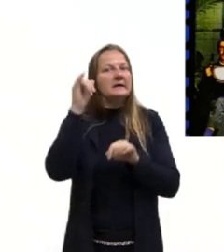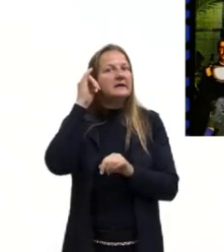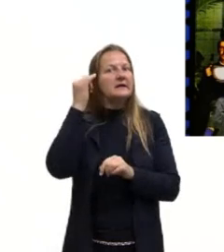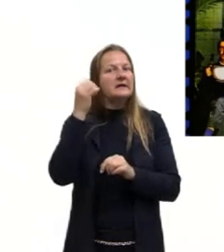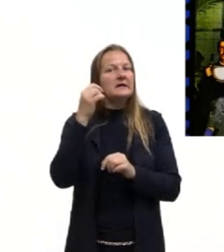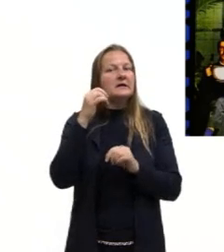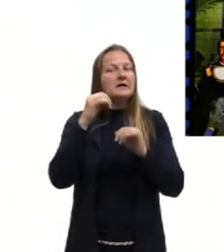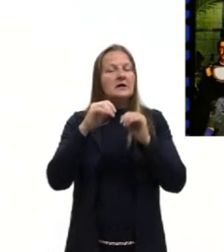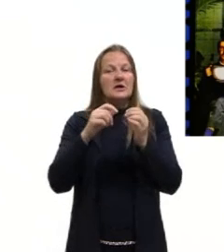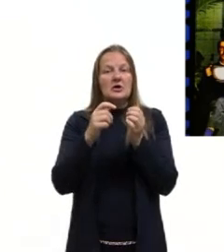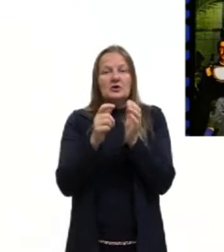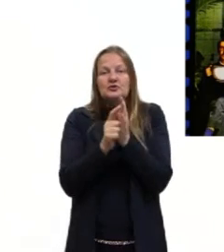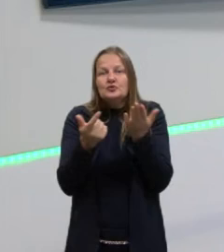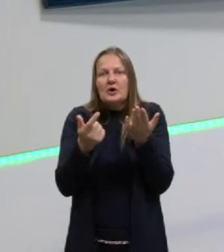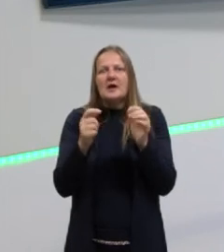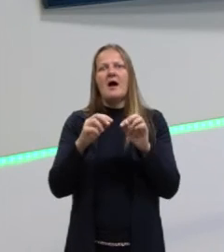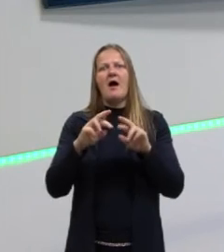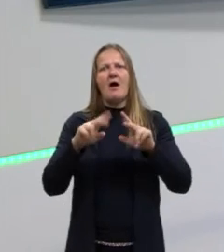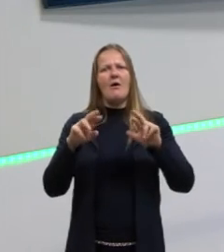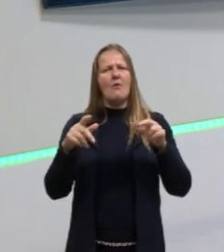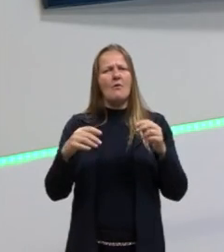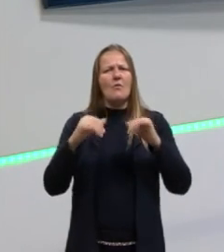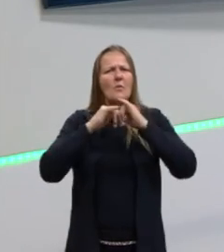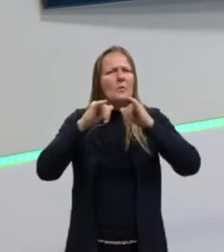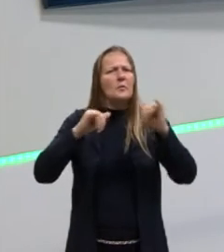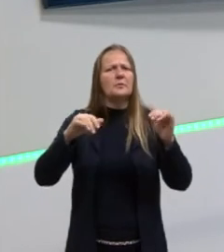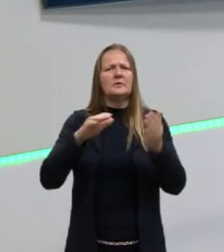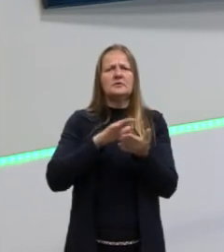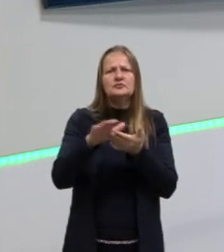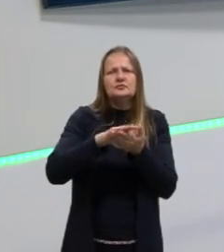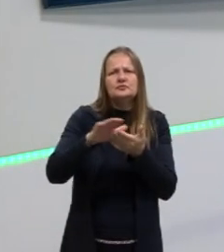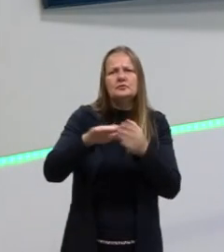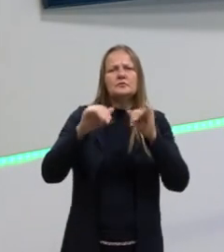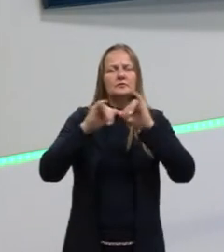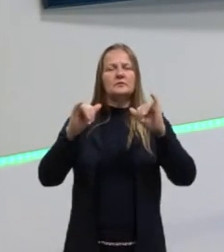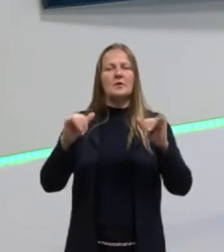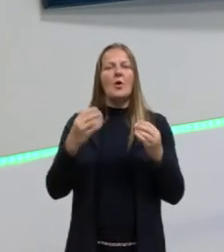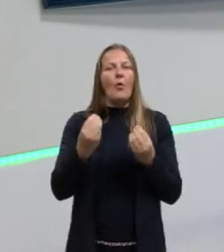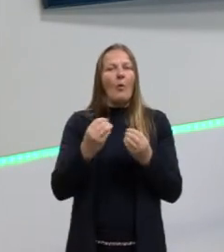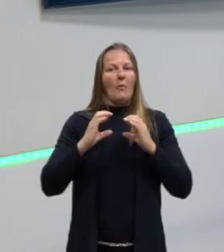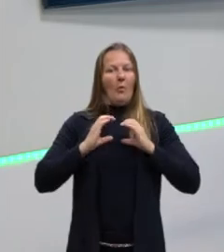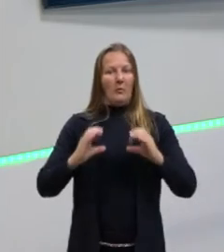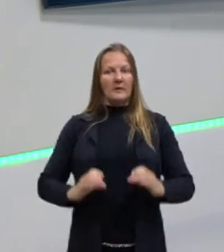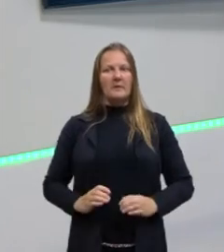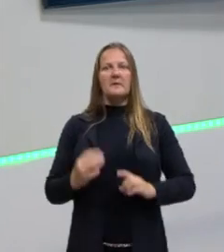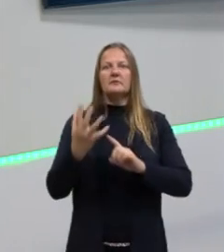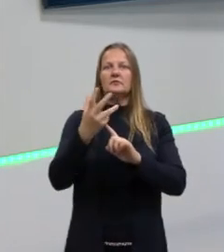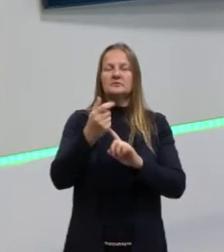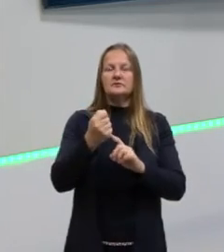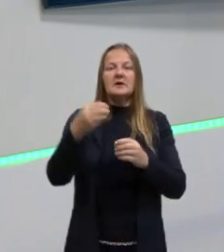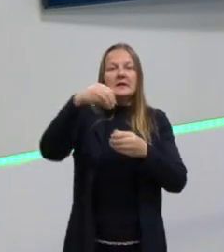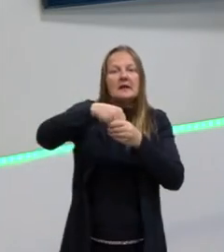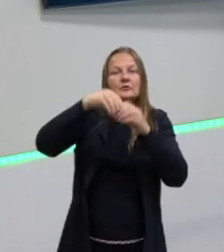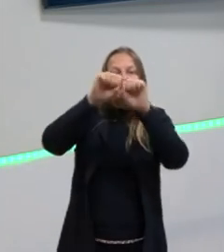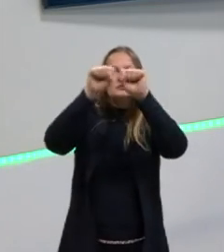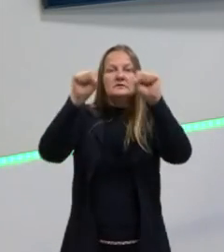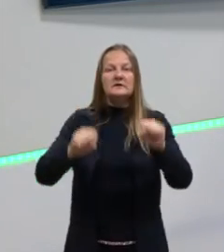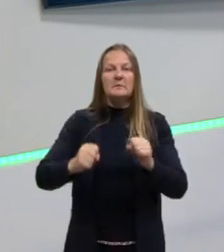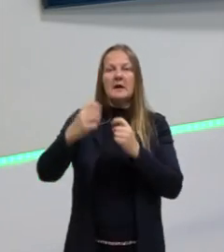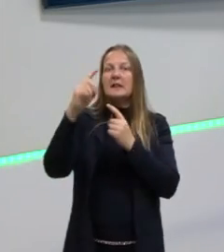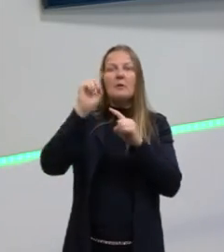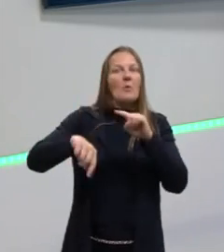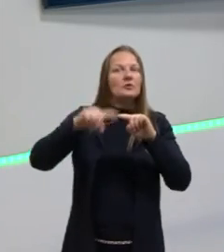é uma reflexão interessante aqui de pensar como que a arte, como que os artistas se comportam dentro de um sistema que